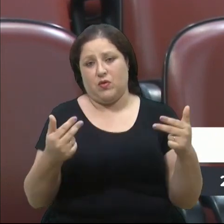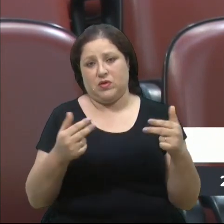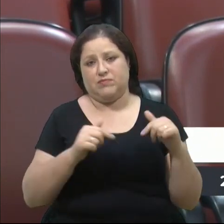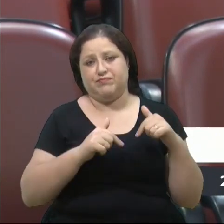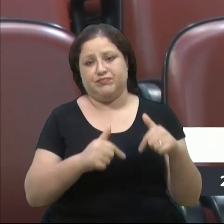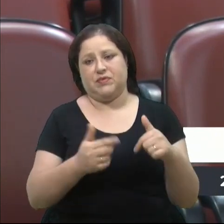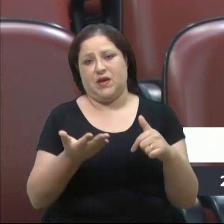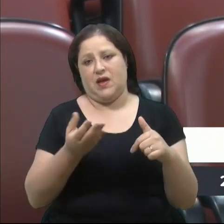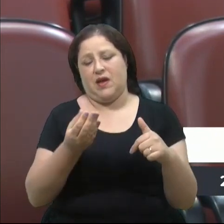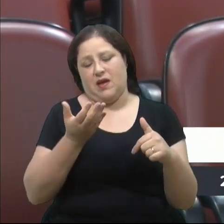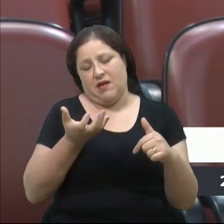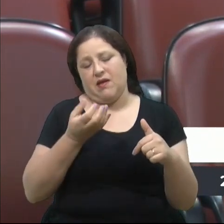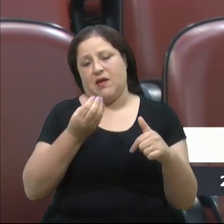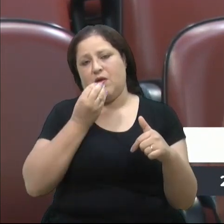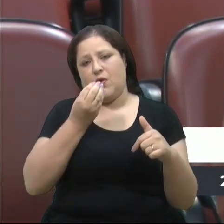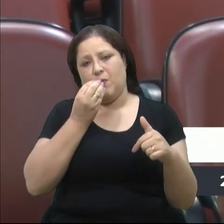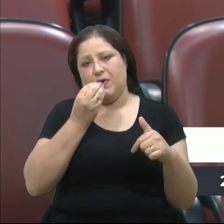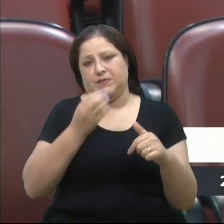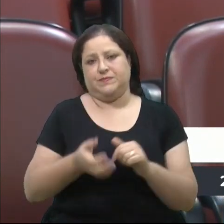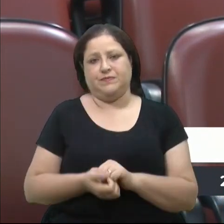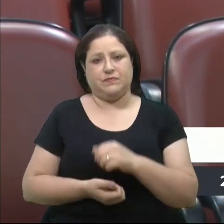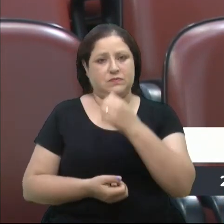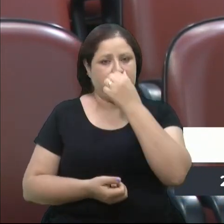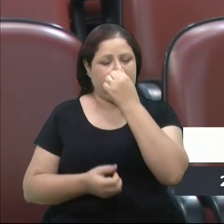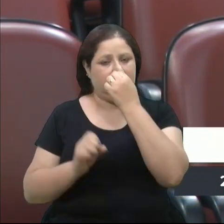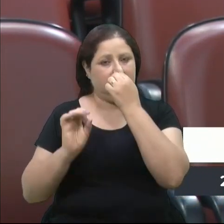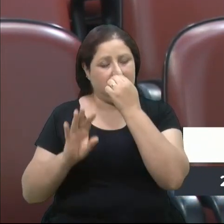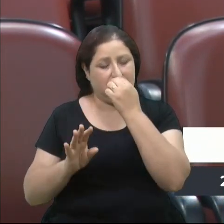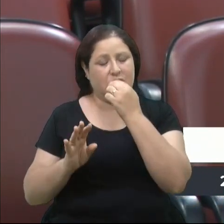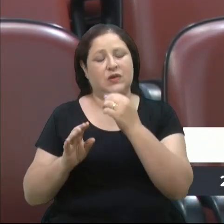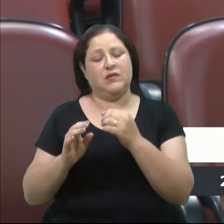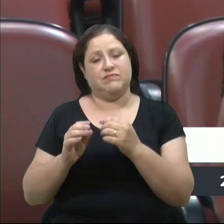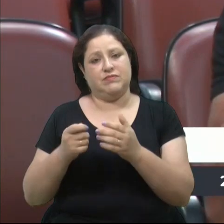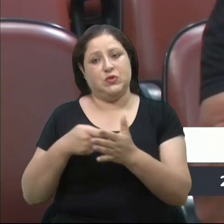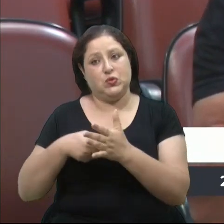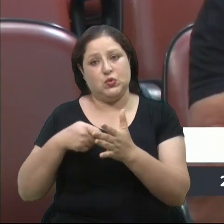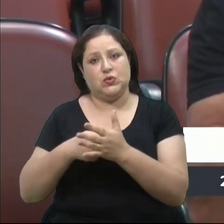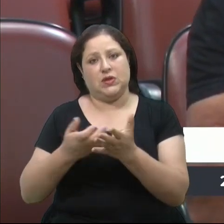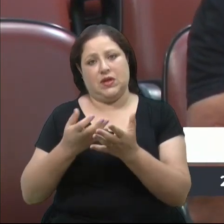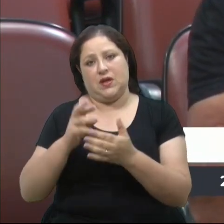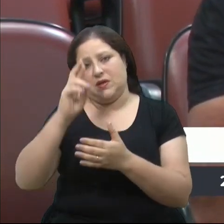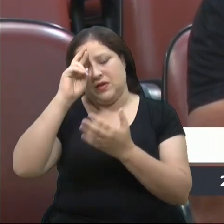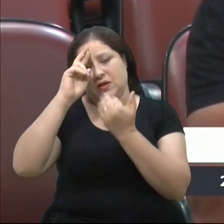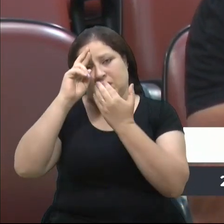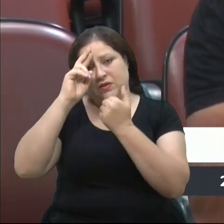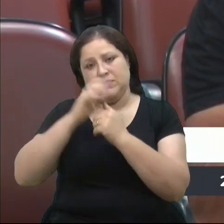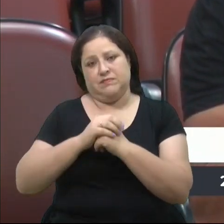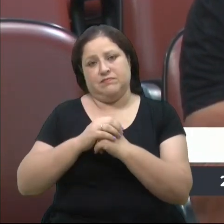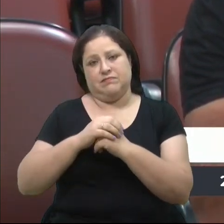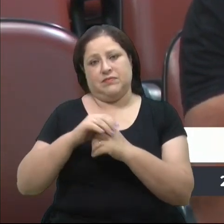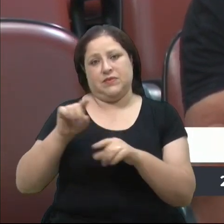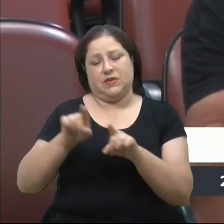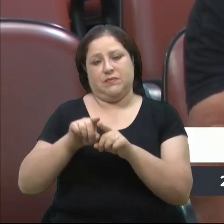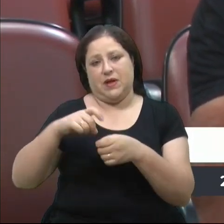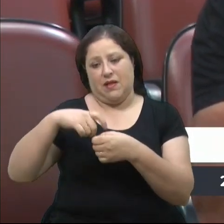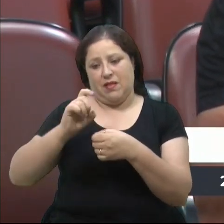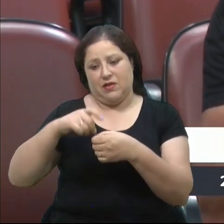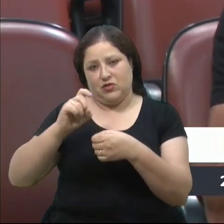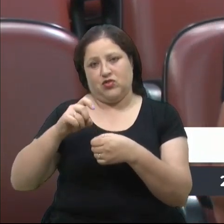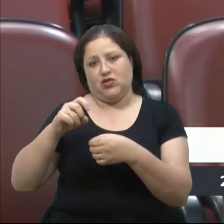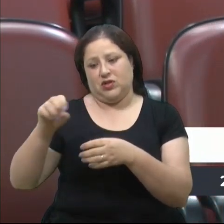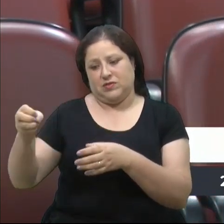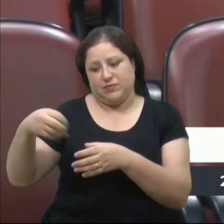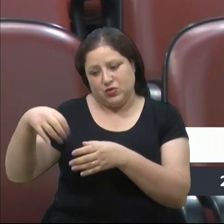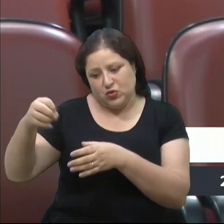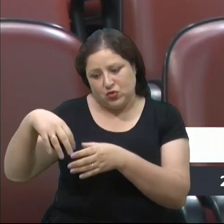comida deles. Então, eles estão lutando só para almoçar. Eles juntam latinhas, usam a sinaleira para